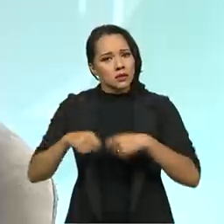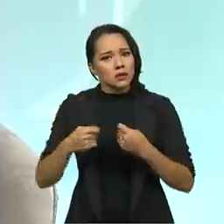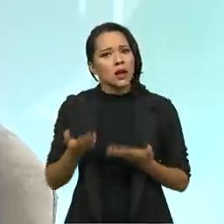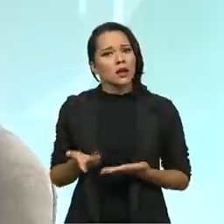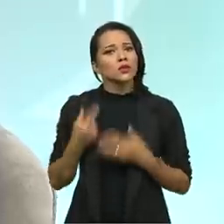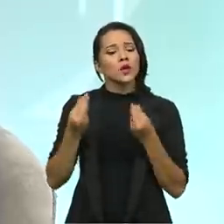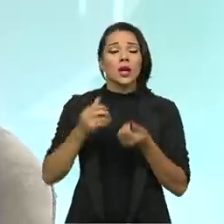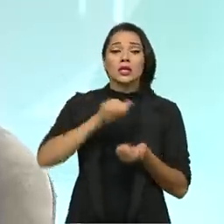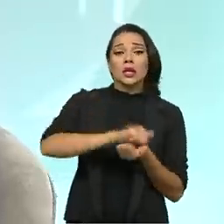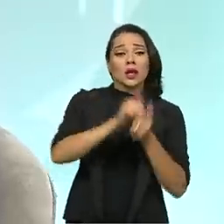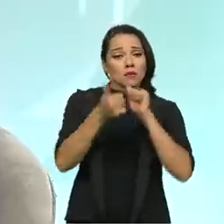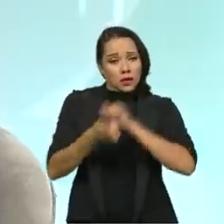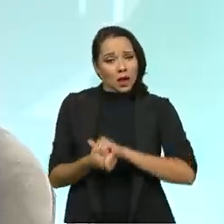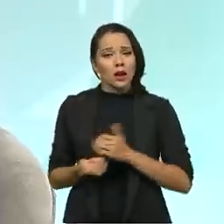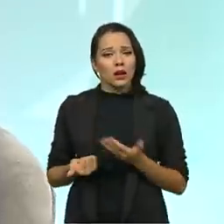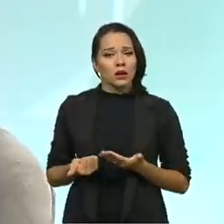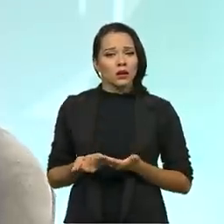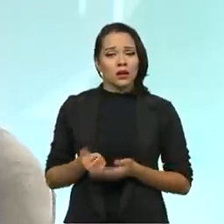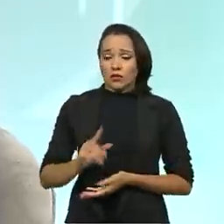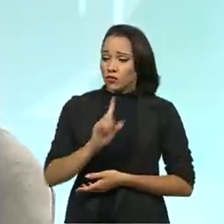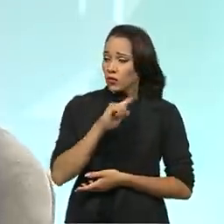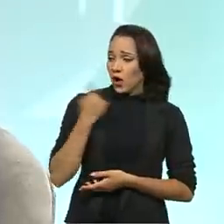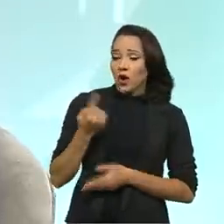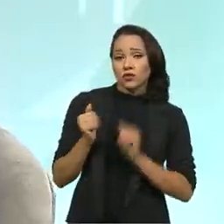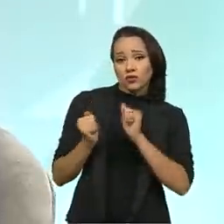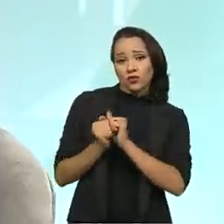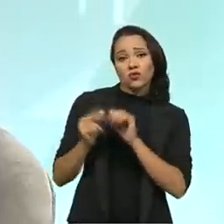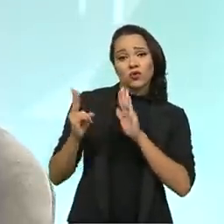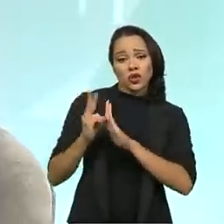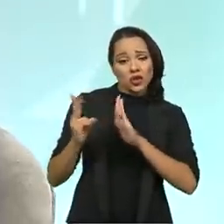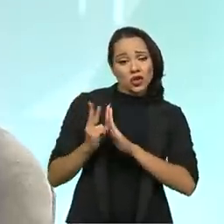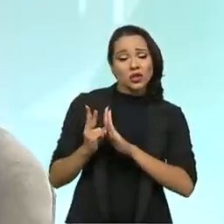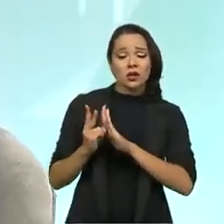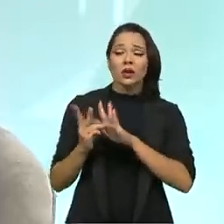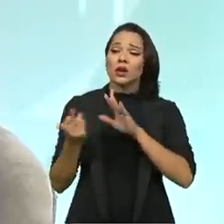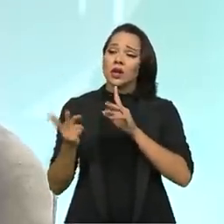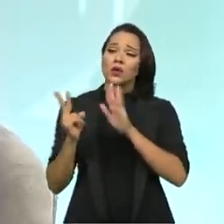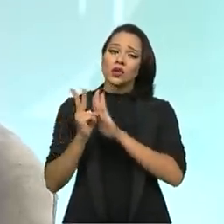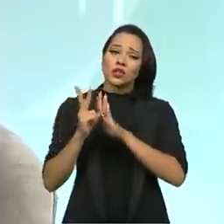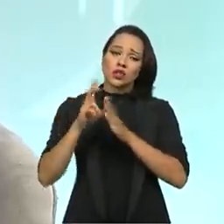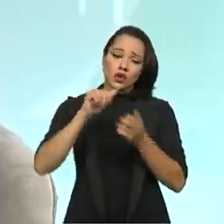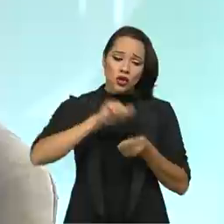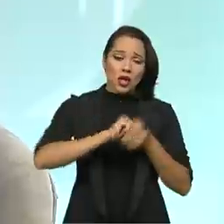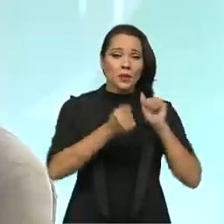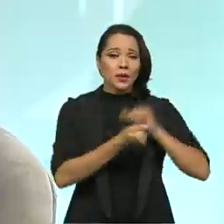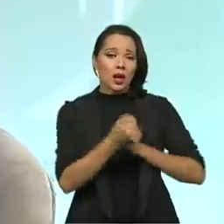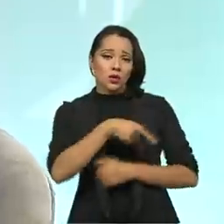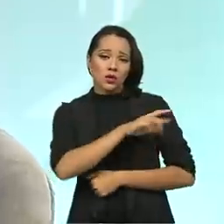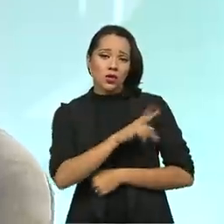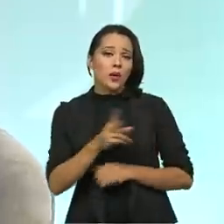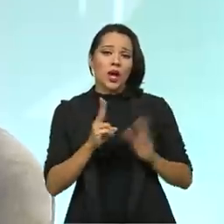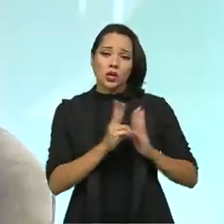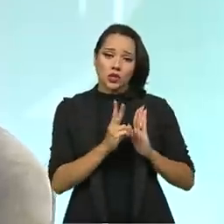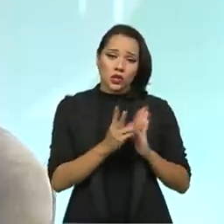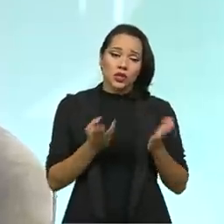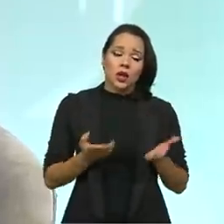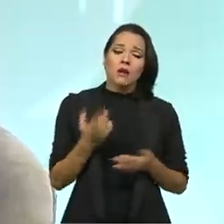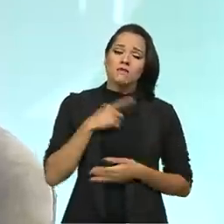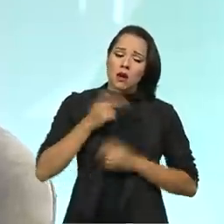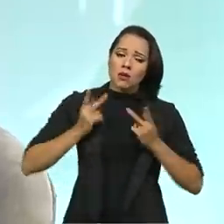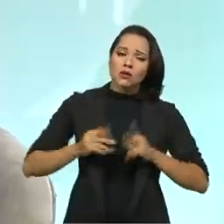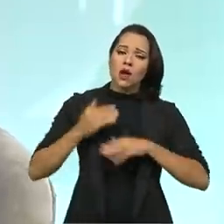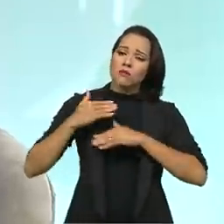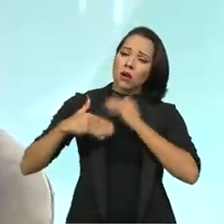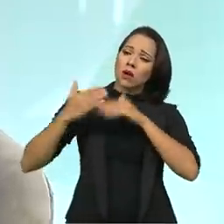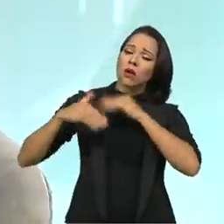adaptação, nós para com os indígenas e os indígenas para com aqueles não indígenas, para que a possa continuar esse